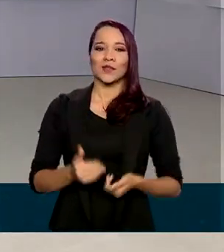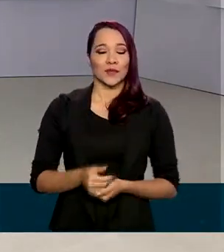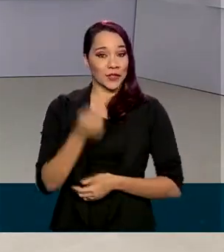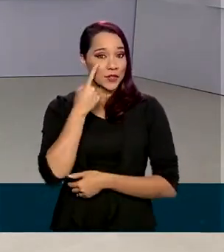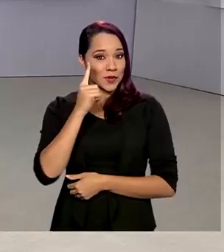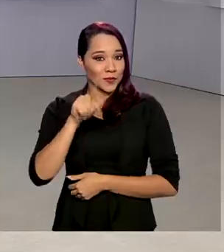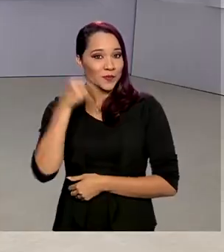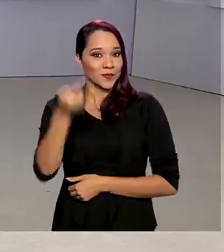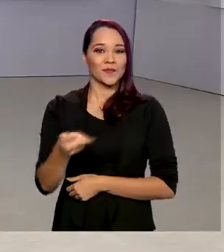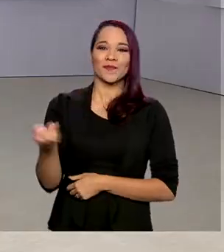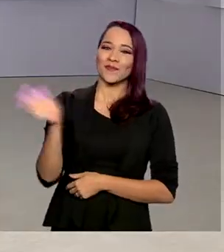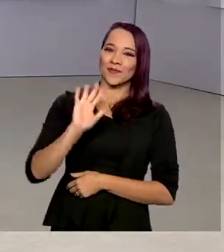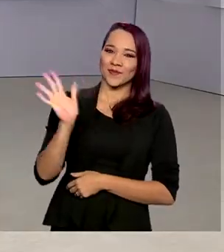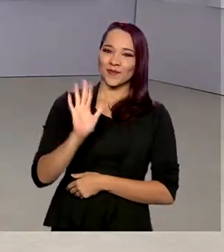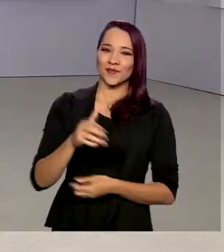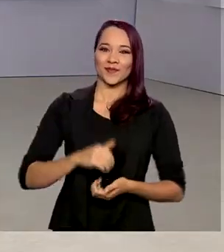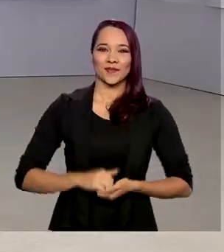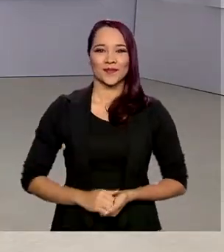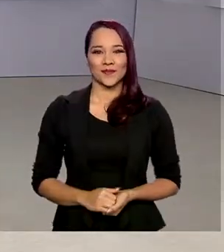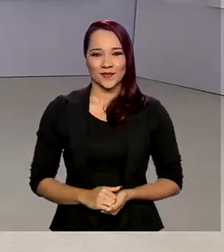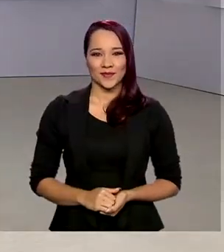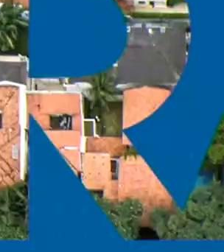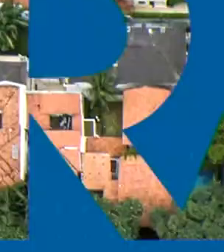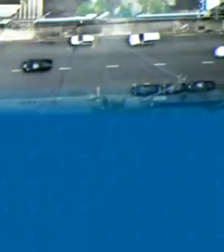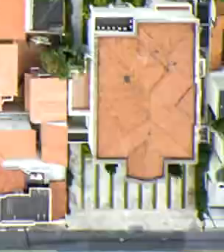Nos vemos na próxima edição. Até lá. Tchau!